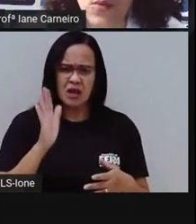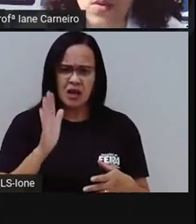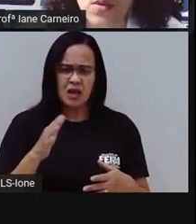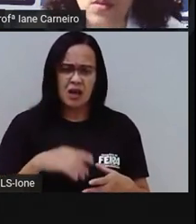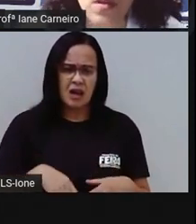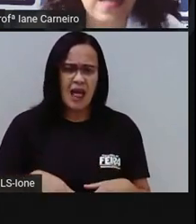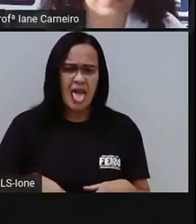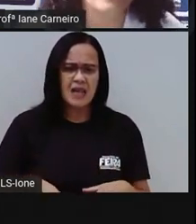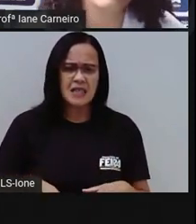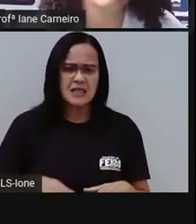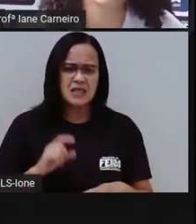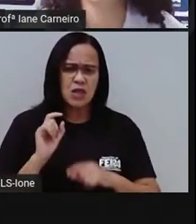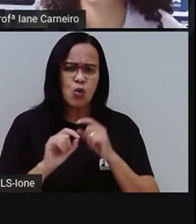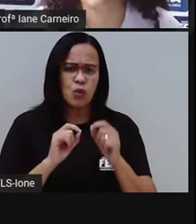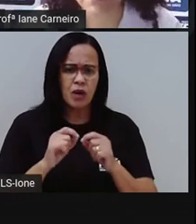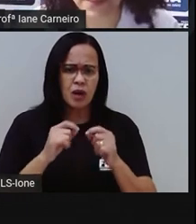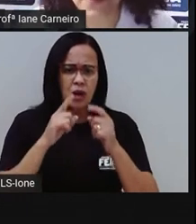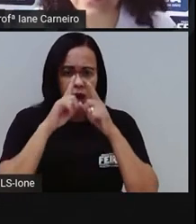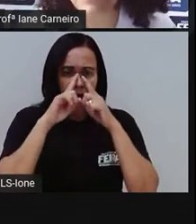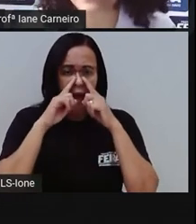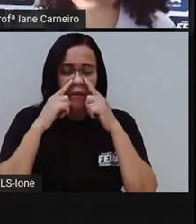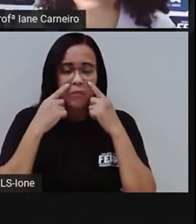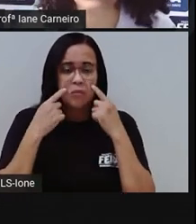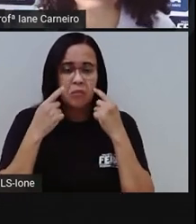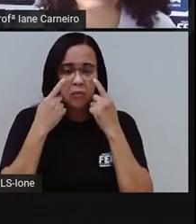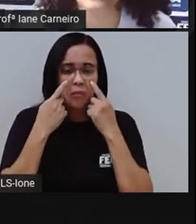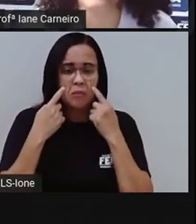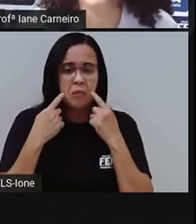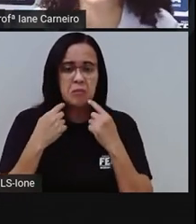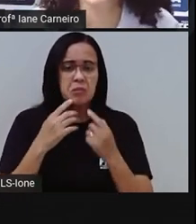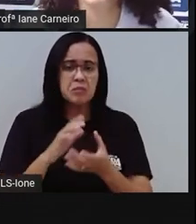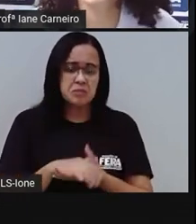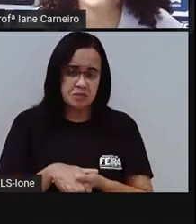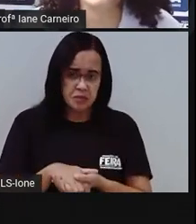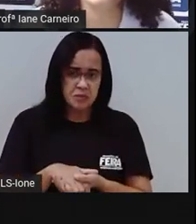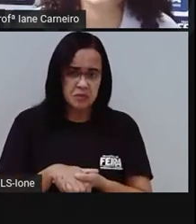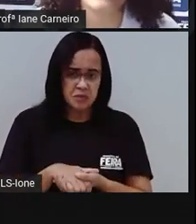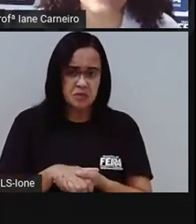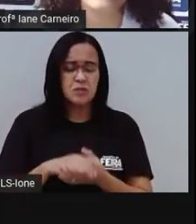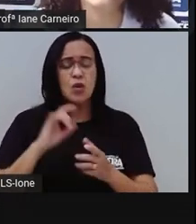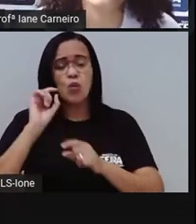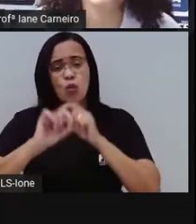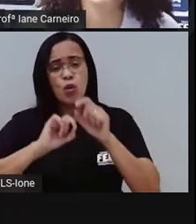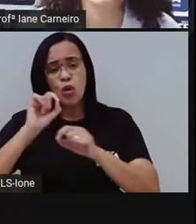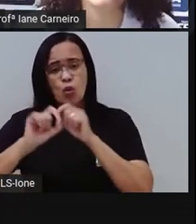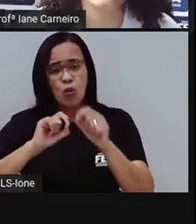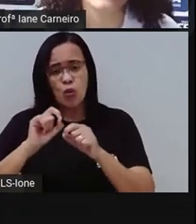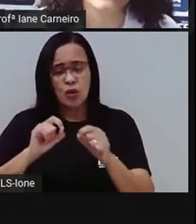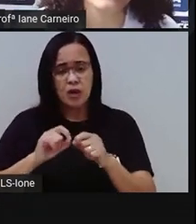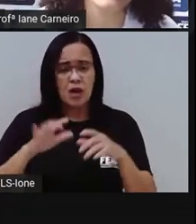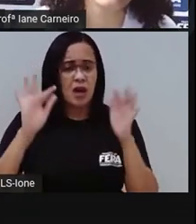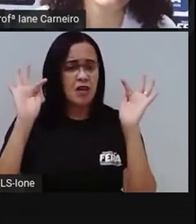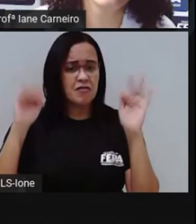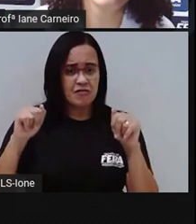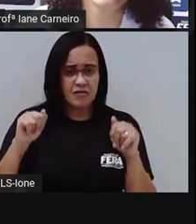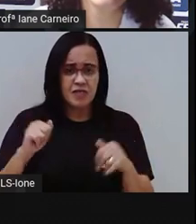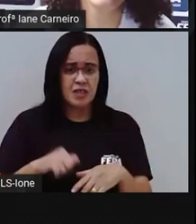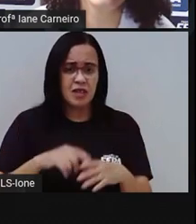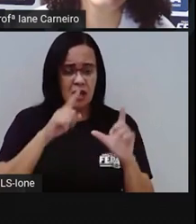É o... A lágrima. Não dá pra não saber esse nome. O que é que encerra tudo com três letras?